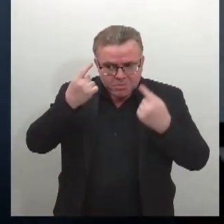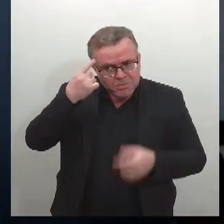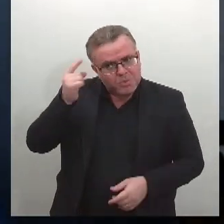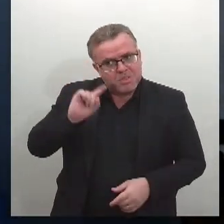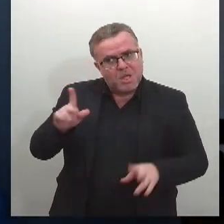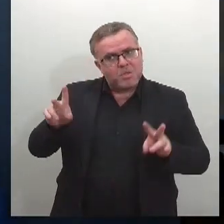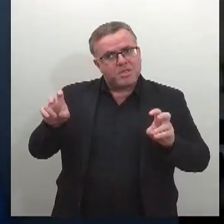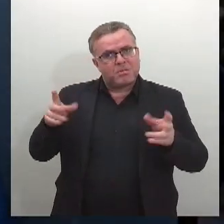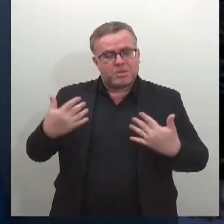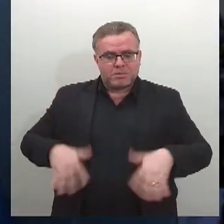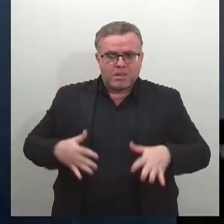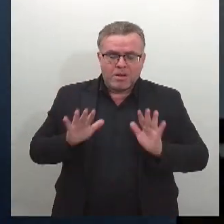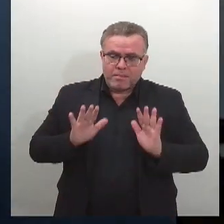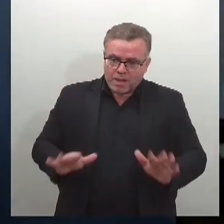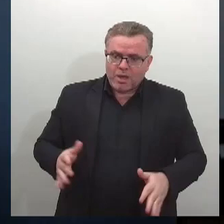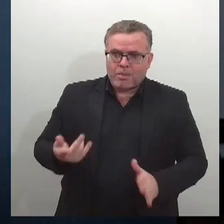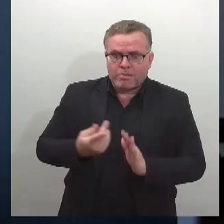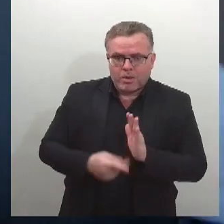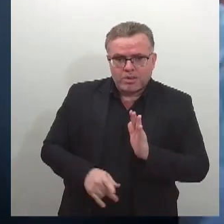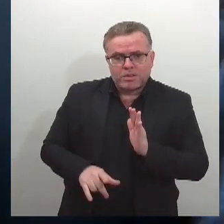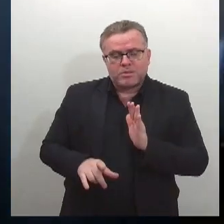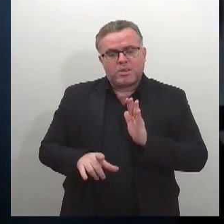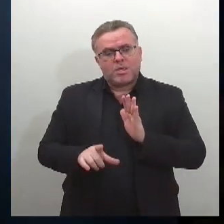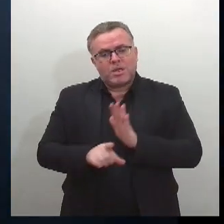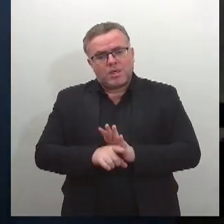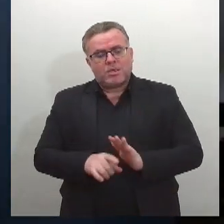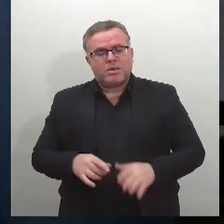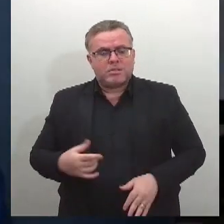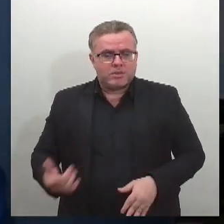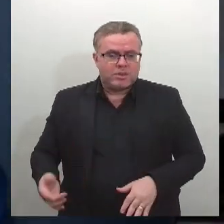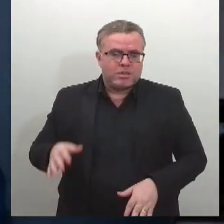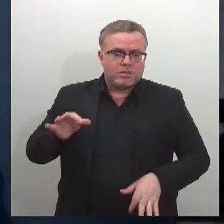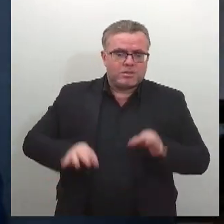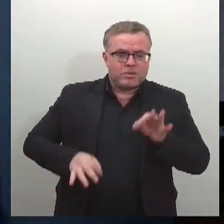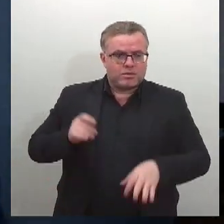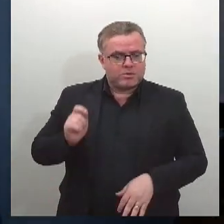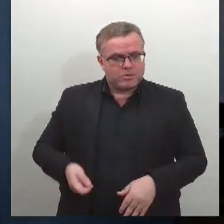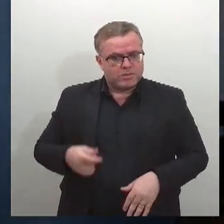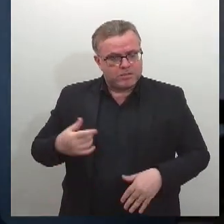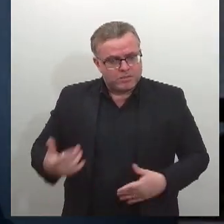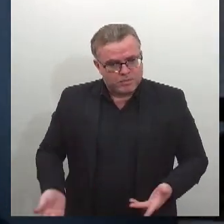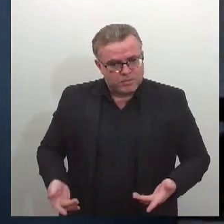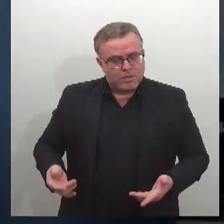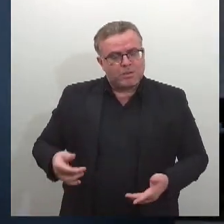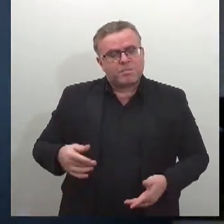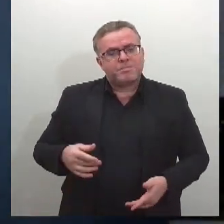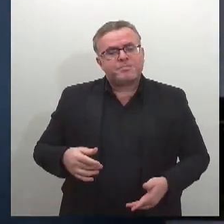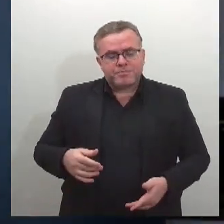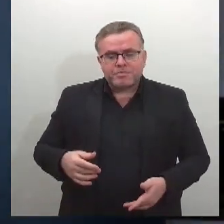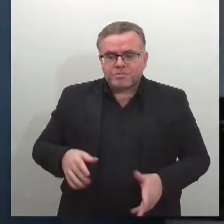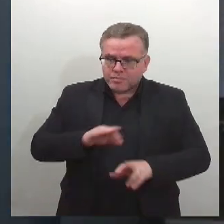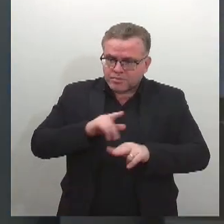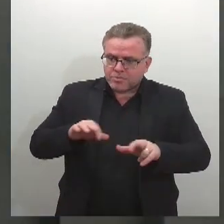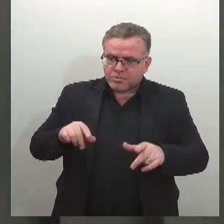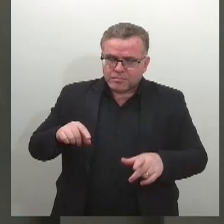projeto do TJ, né, que cria as vagas de dois desembargadores, projetos muito importantes, que votaremos na terça-feira.